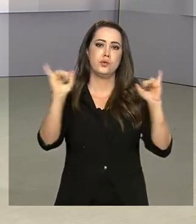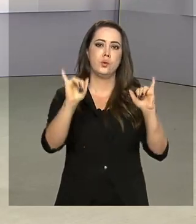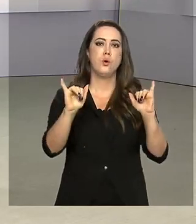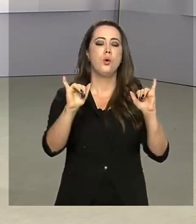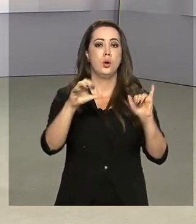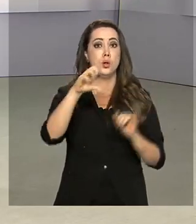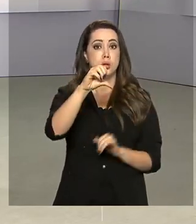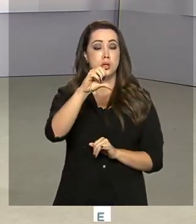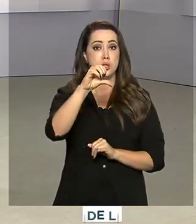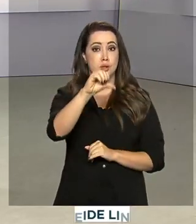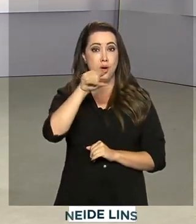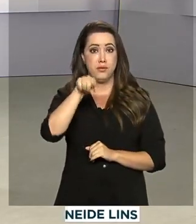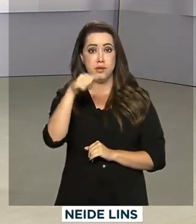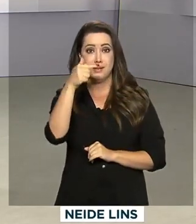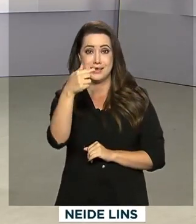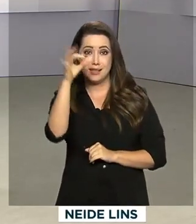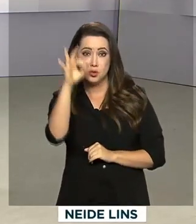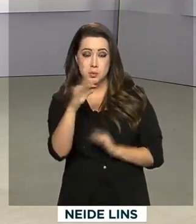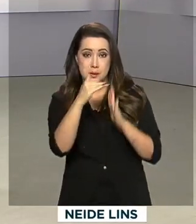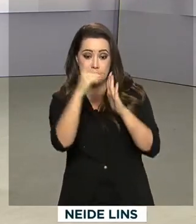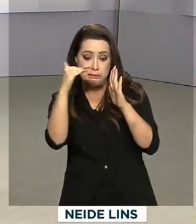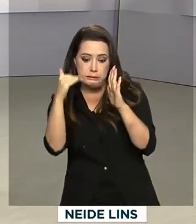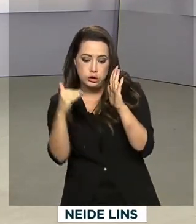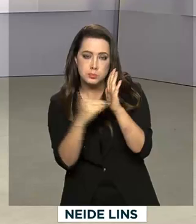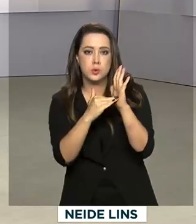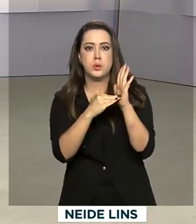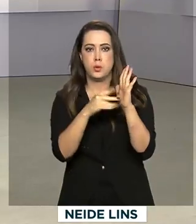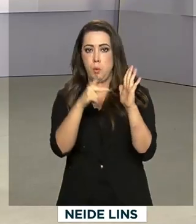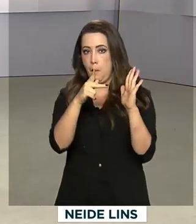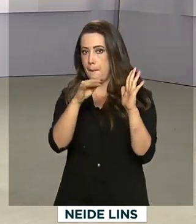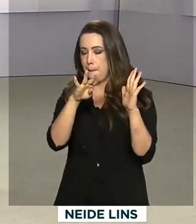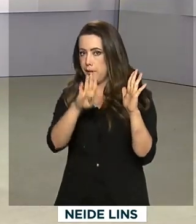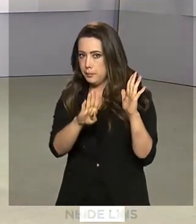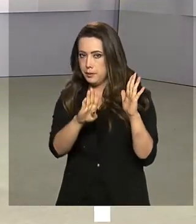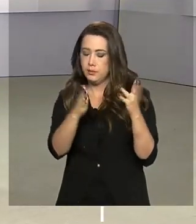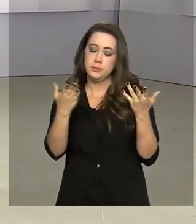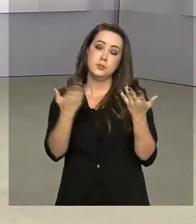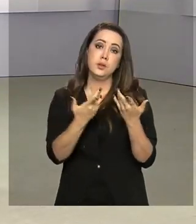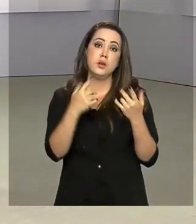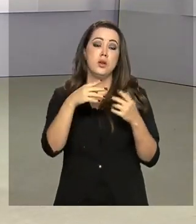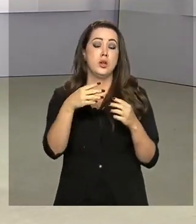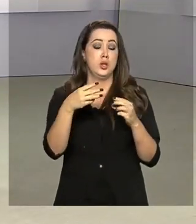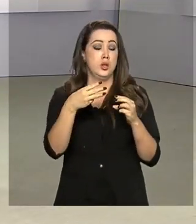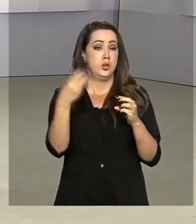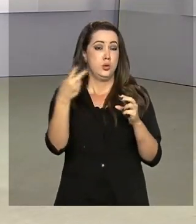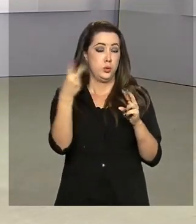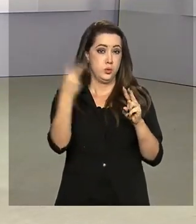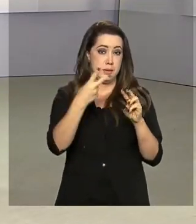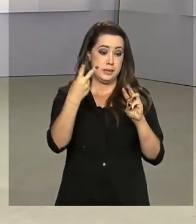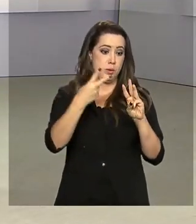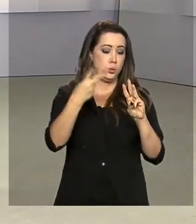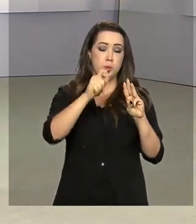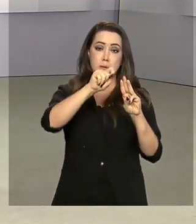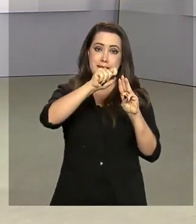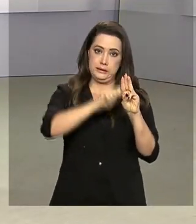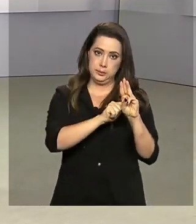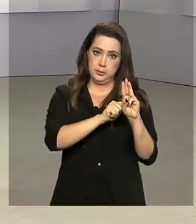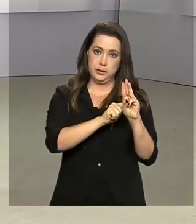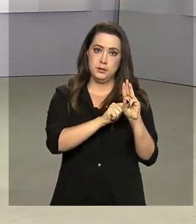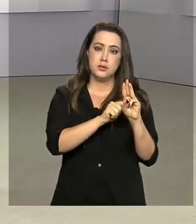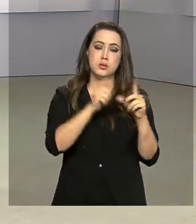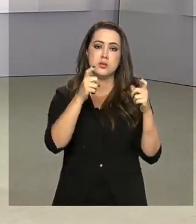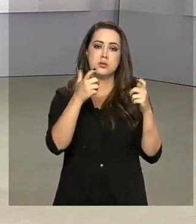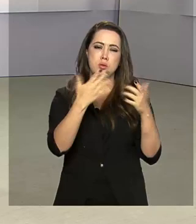% no PIB do segundo trimestre, auge do distanciamento social adotado para controle da pandemia de Covid-19.